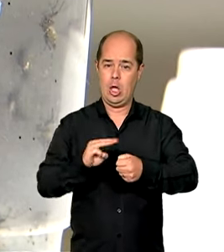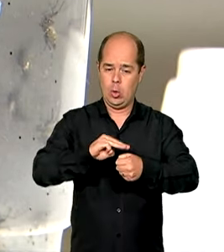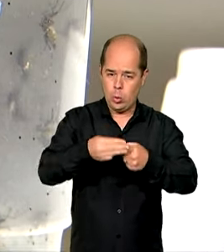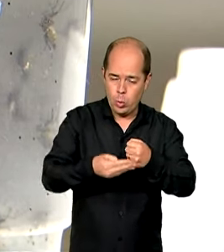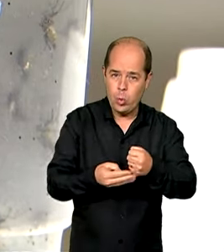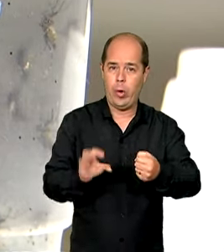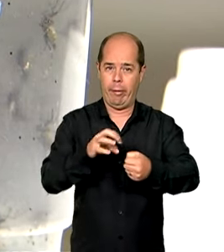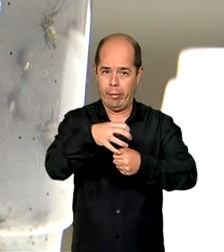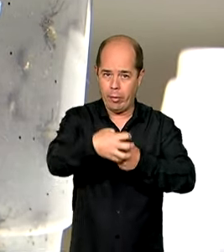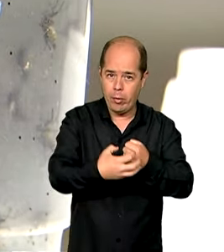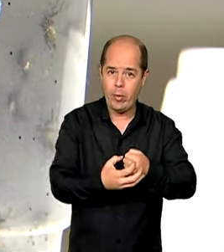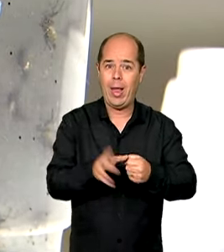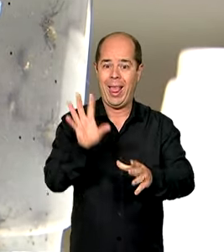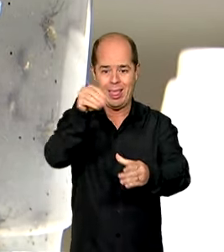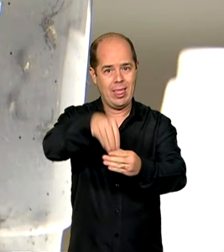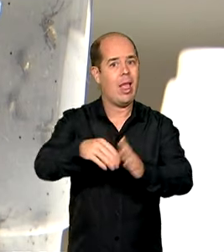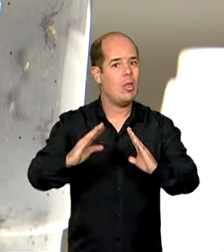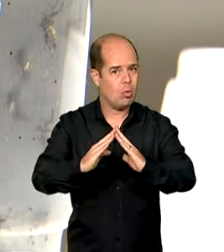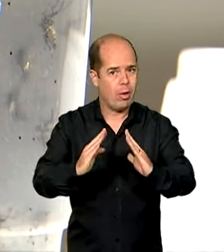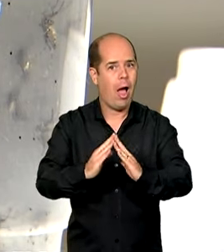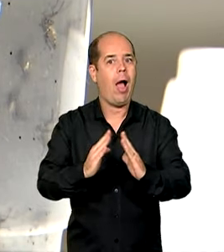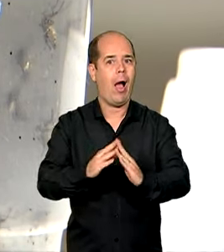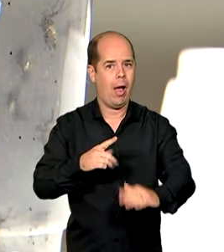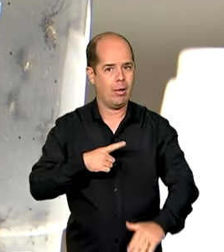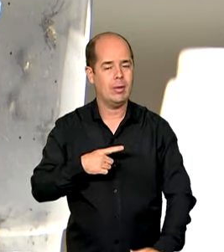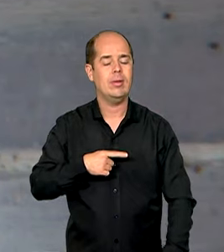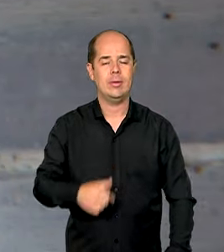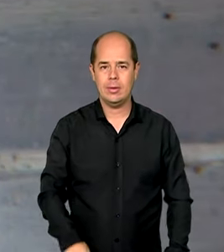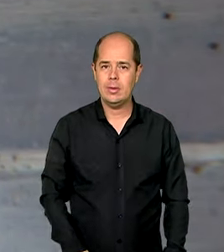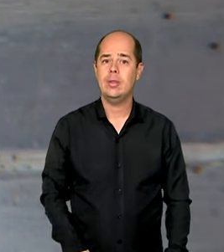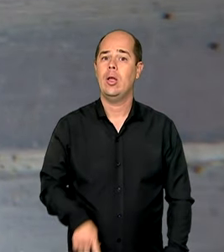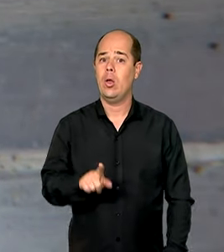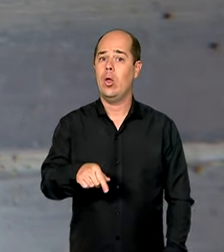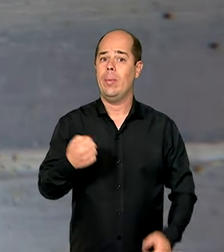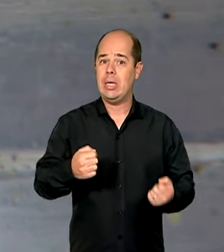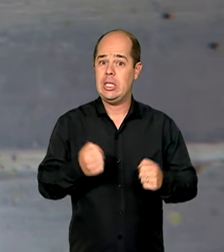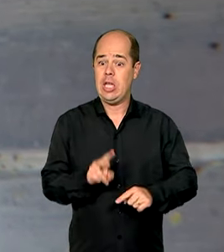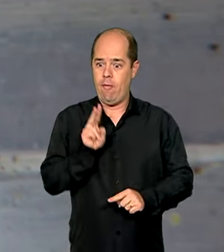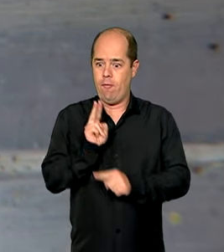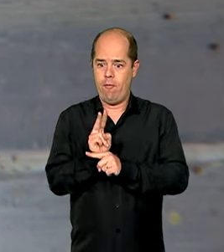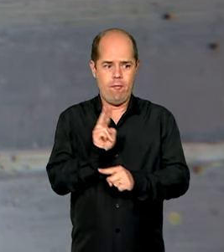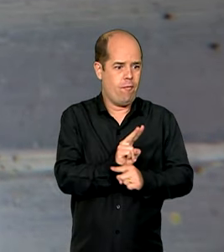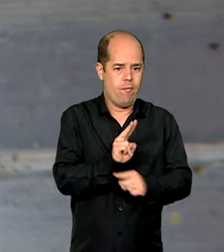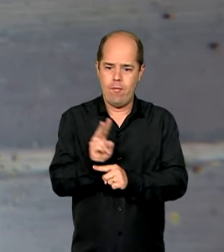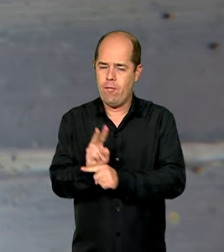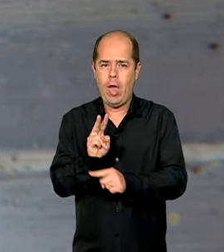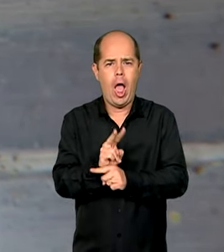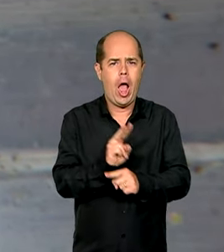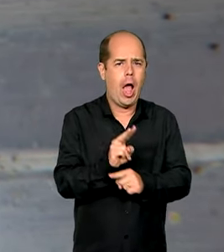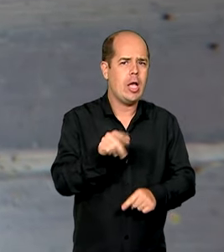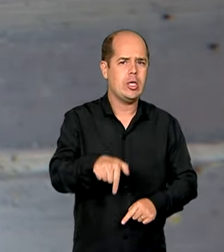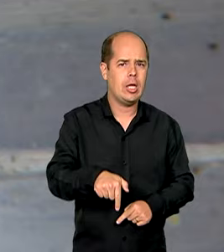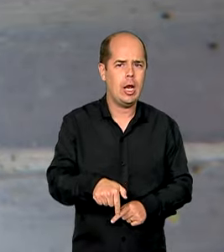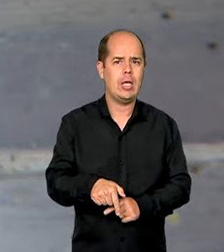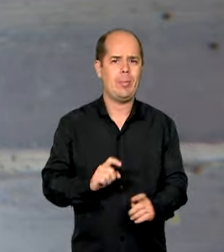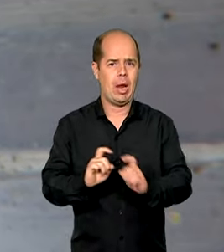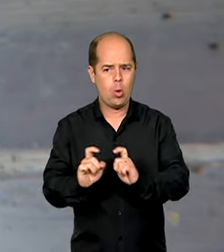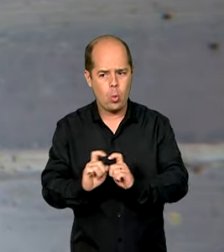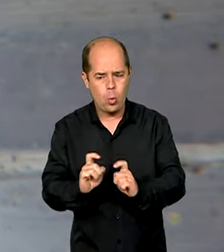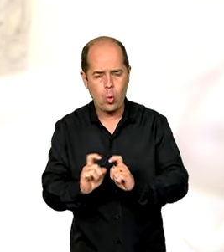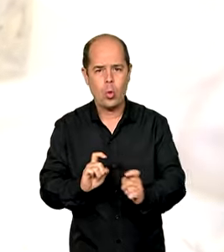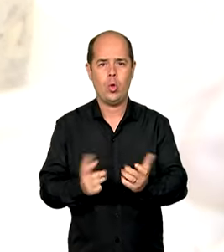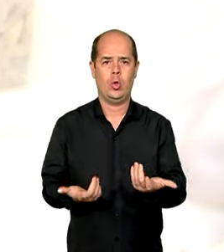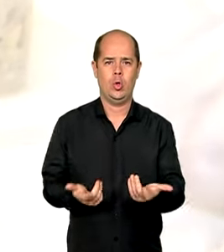Por isso, entre as medidas de prevenção, está o fortalecimento da vigilância para o controle do mosquito, com um repasse de